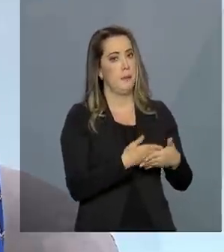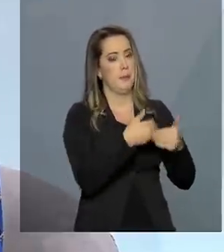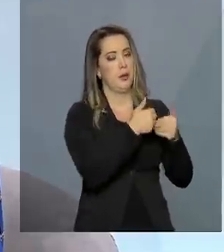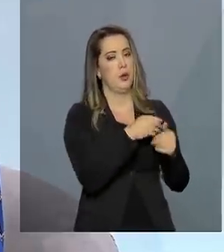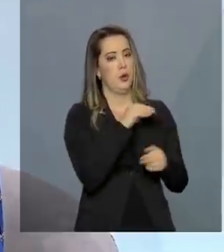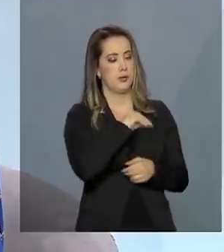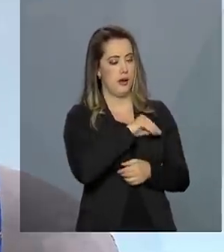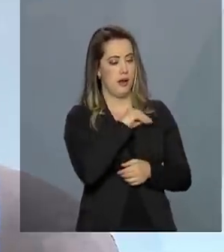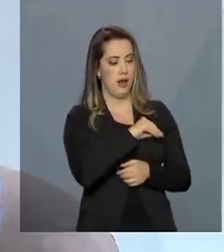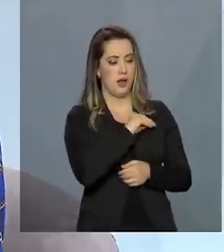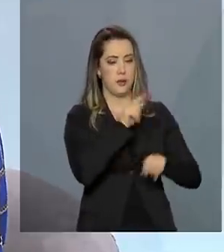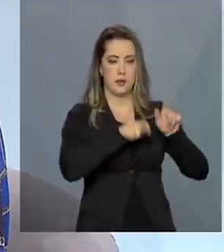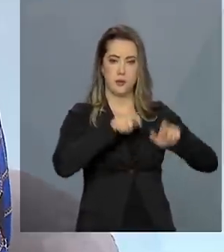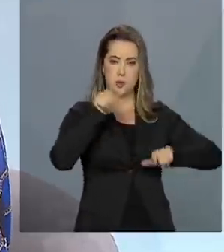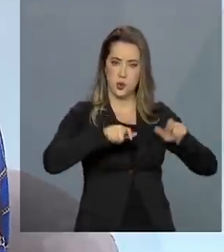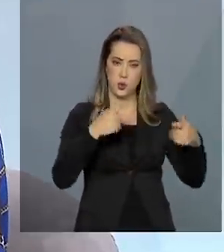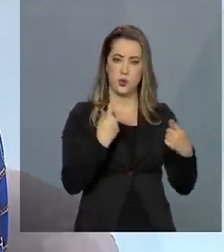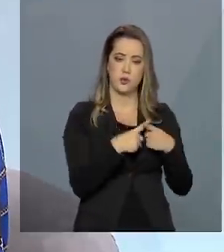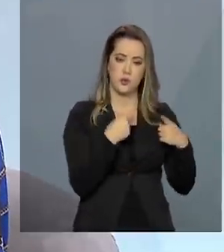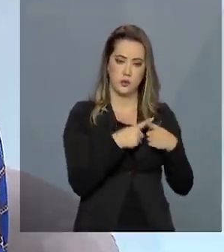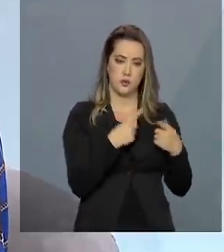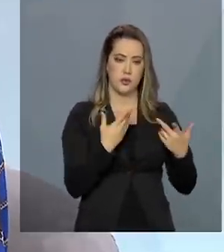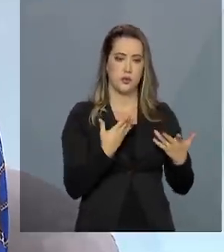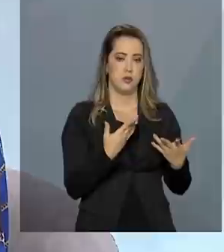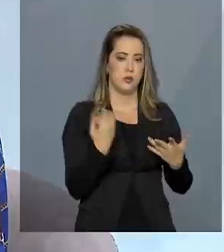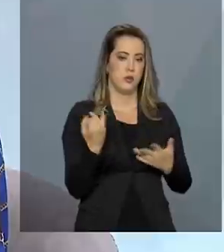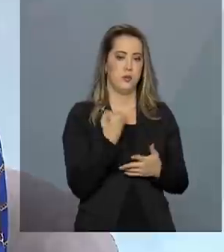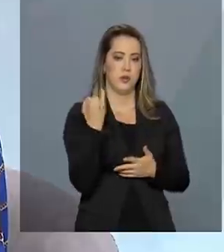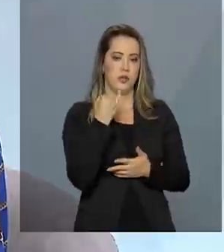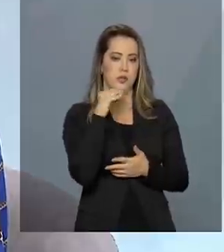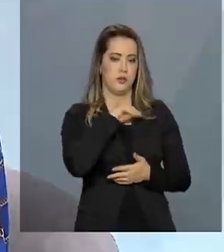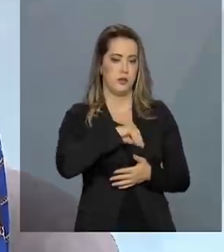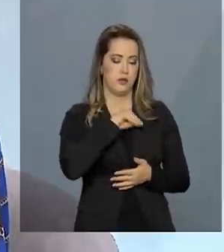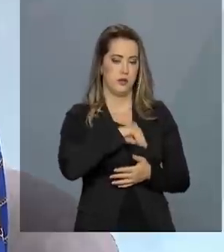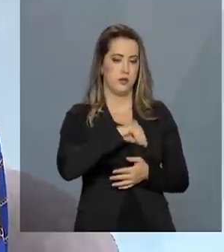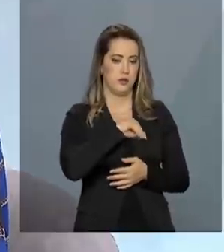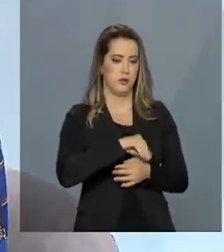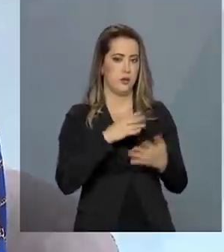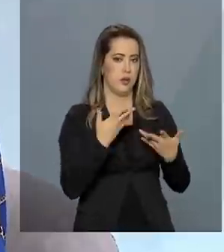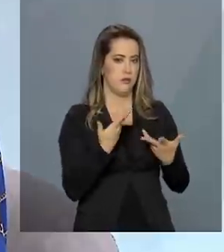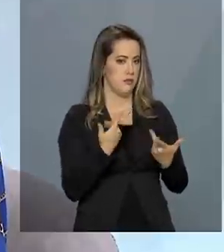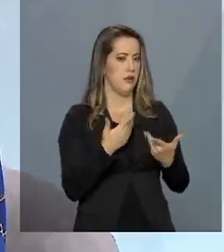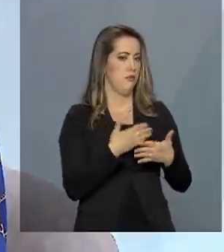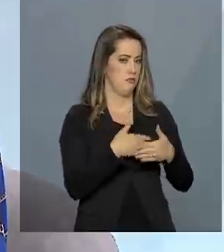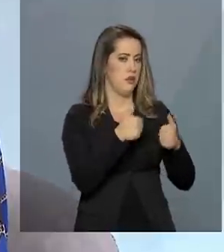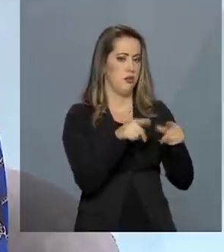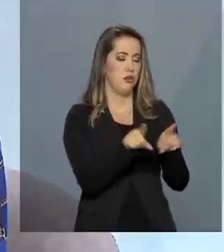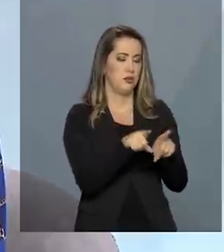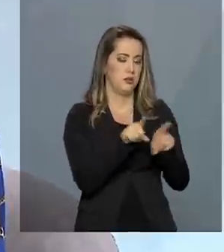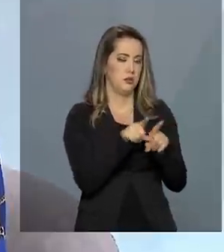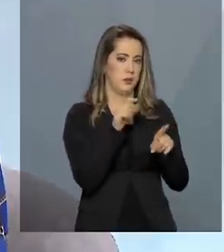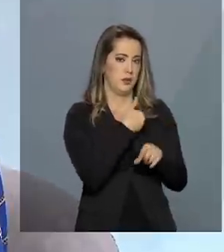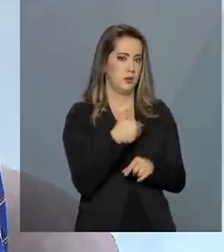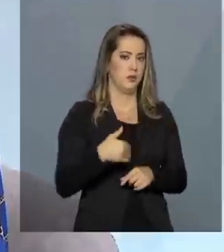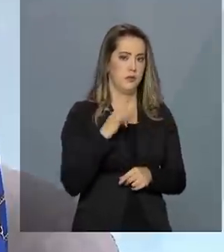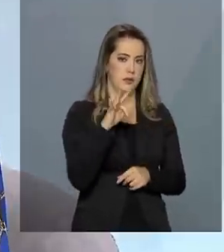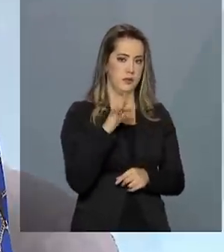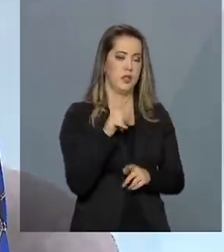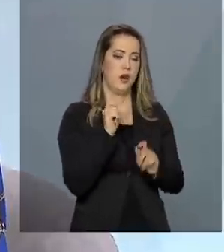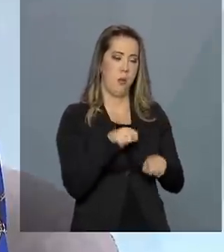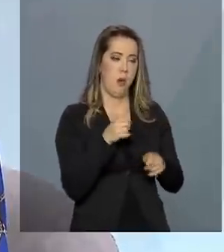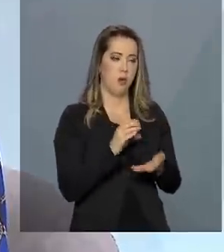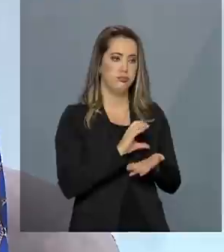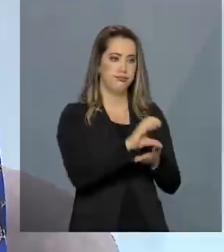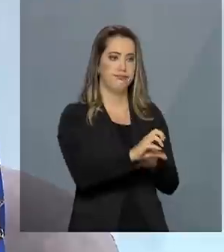profissionais da educação, que com esse aumento robusto de complementação da União, ela tende a acontecer,